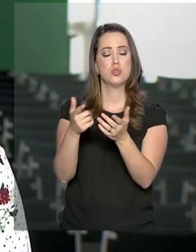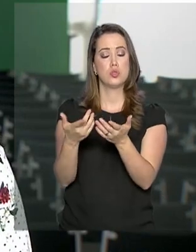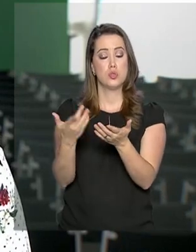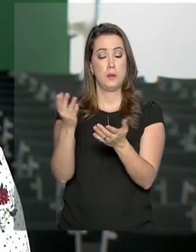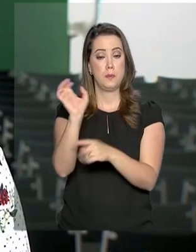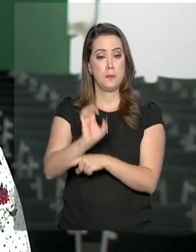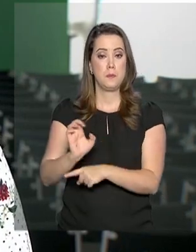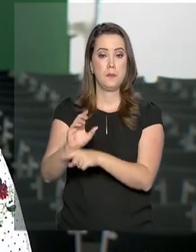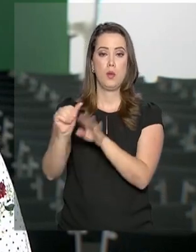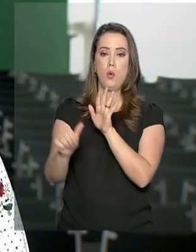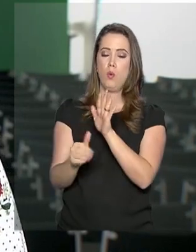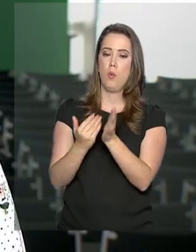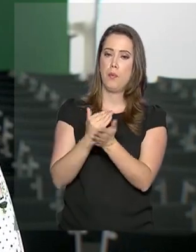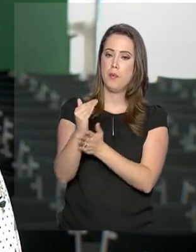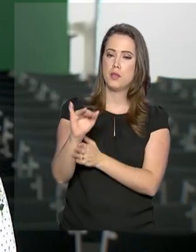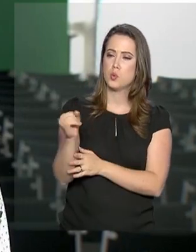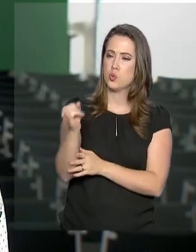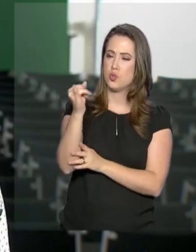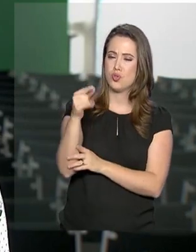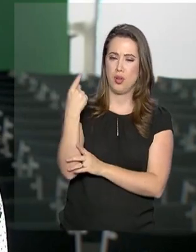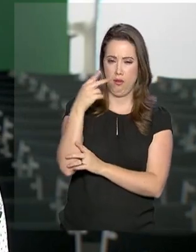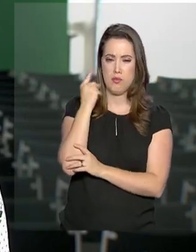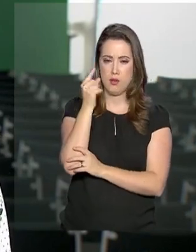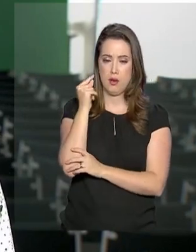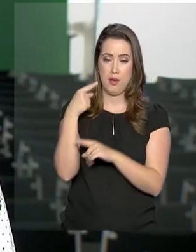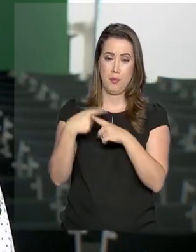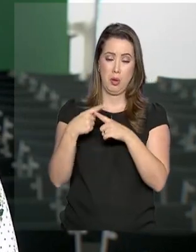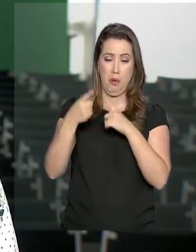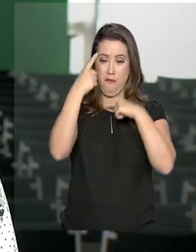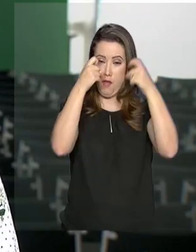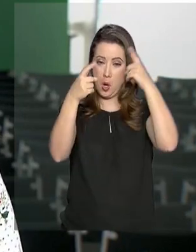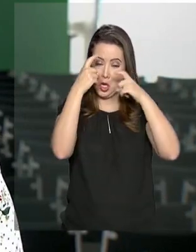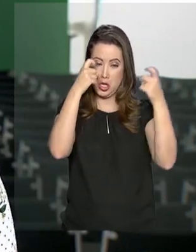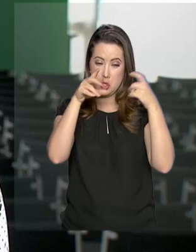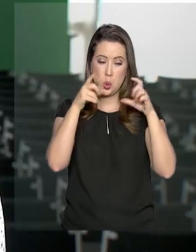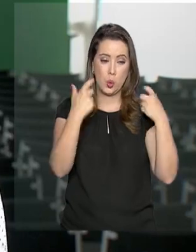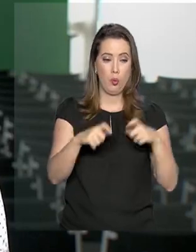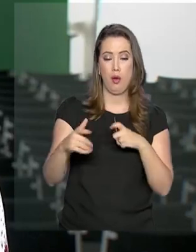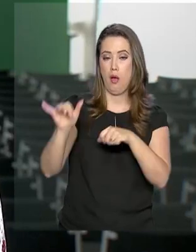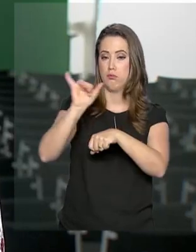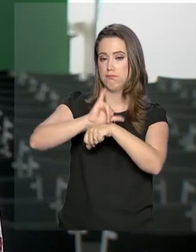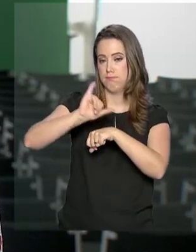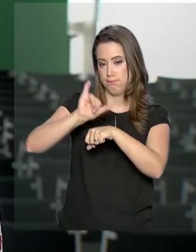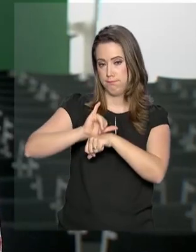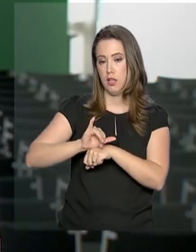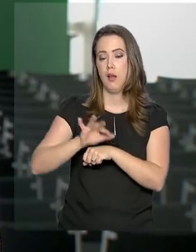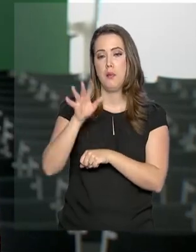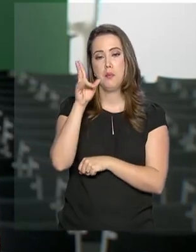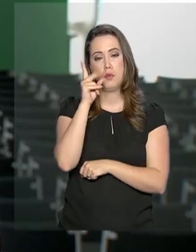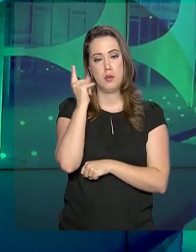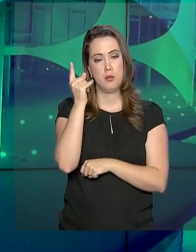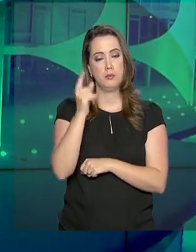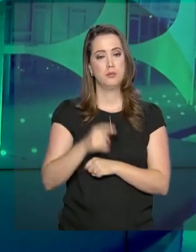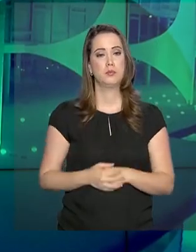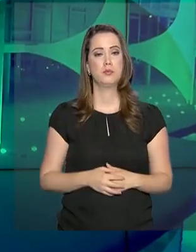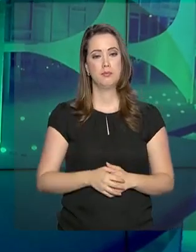no início de janeiro, por causa de uma onda de violência na região metropolitana da capital Fortaleza.